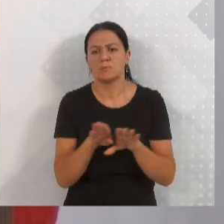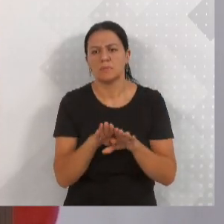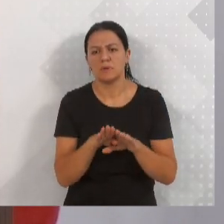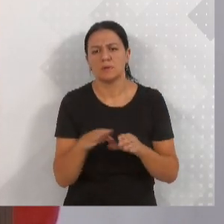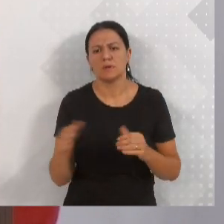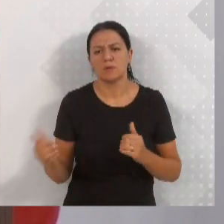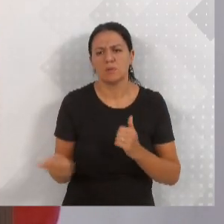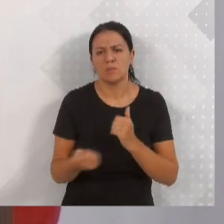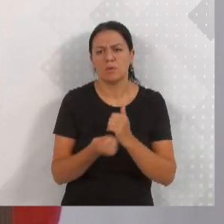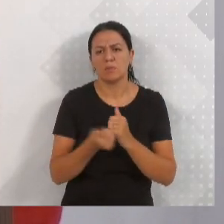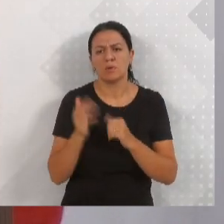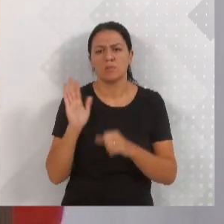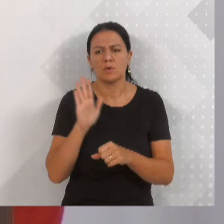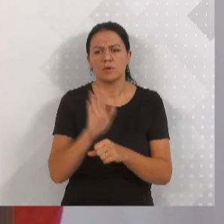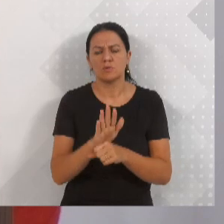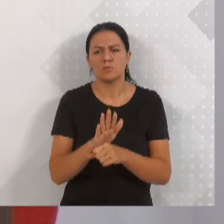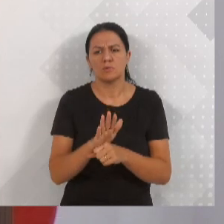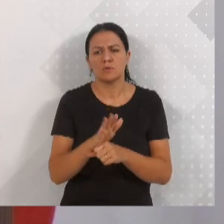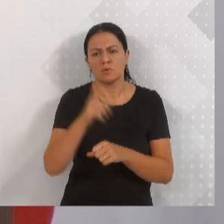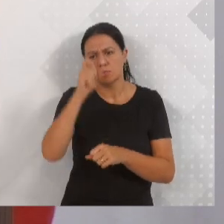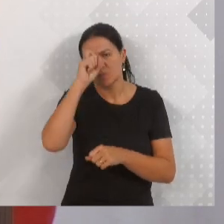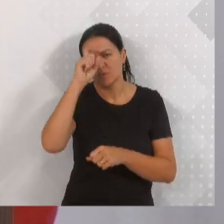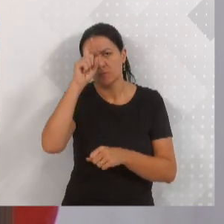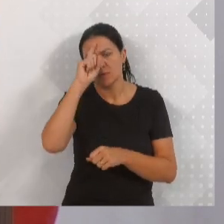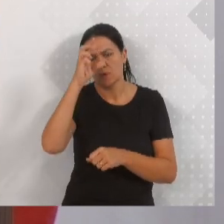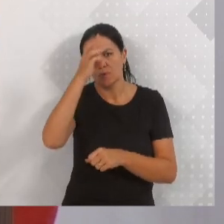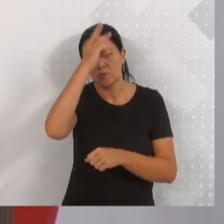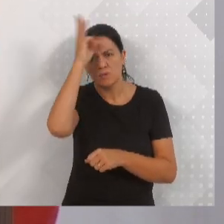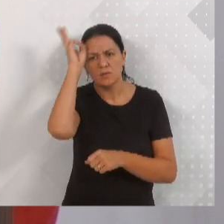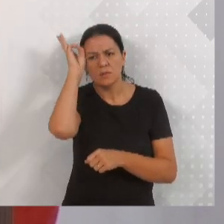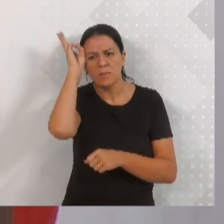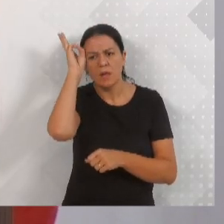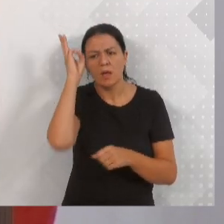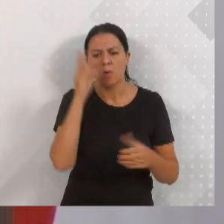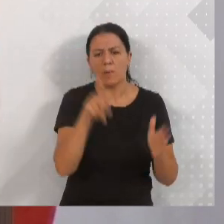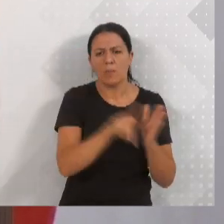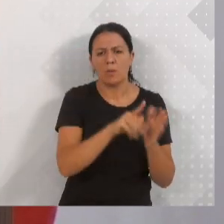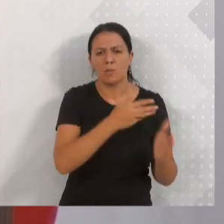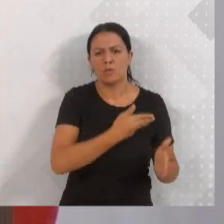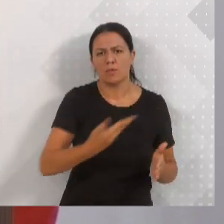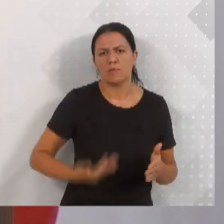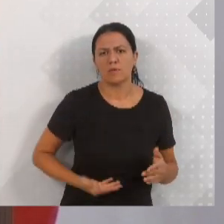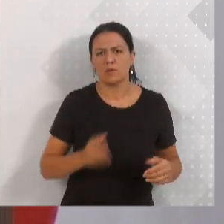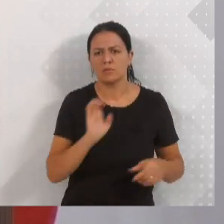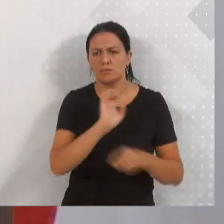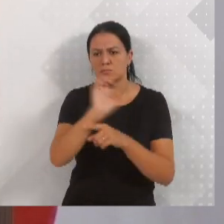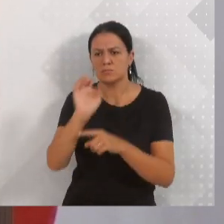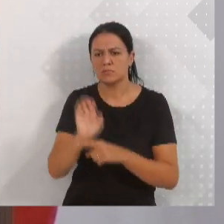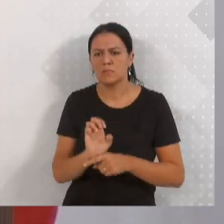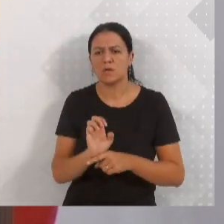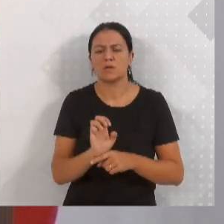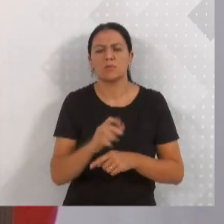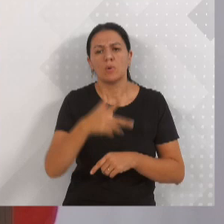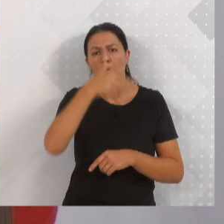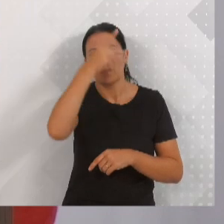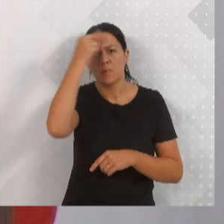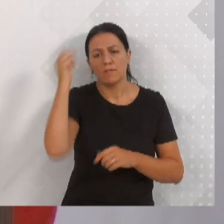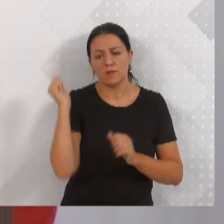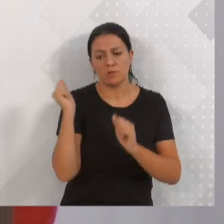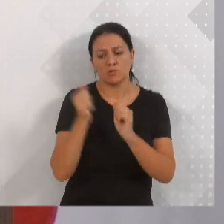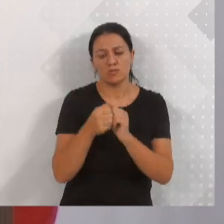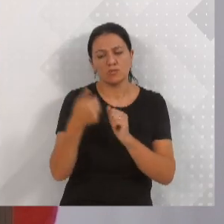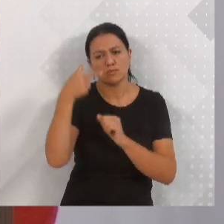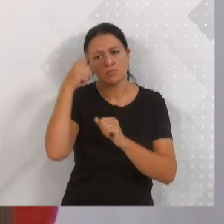o apoio e a ajuda para Hospital Santa Isabel está vindo do governo do Estado, o prefeito também estava lá, passou